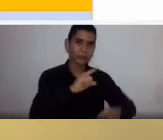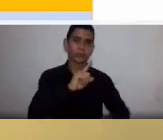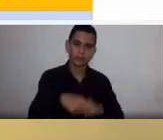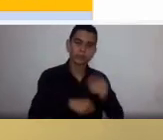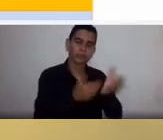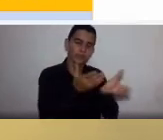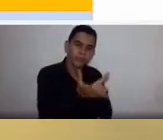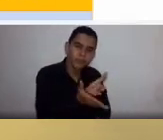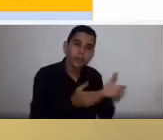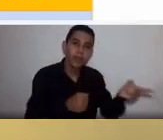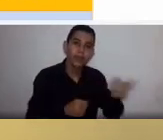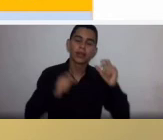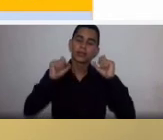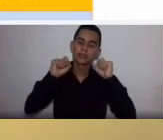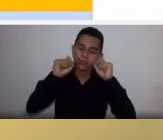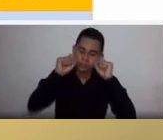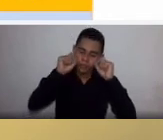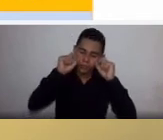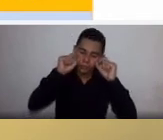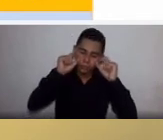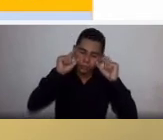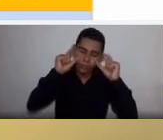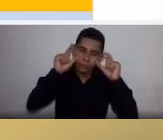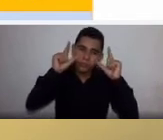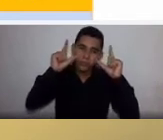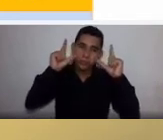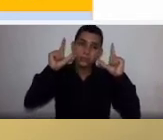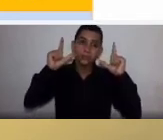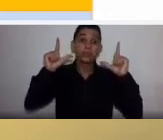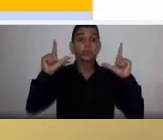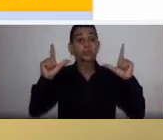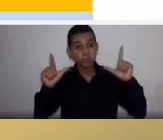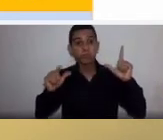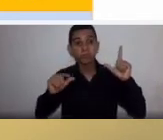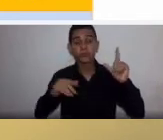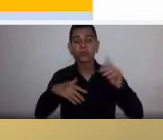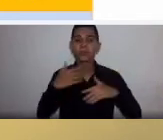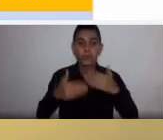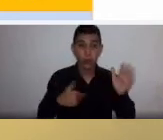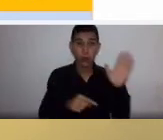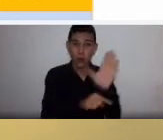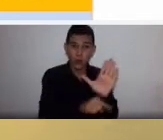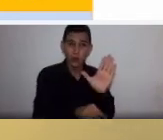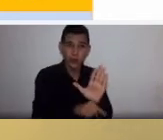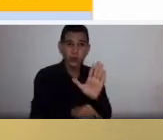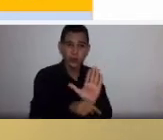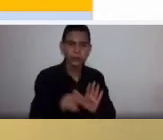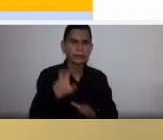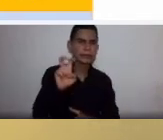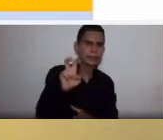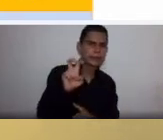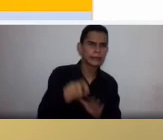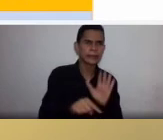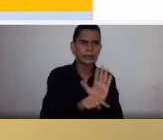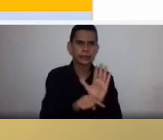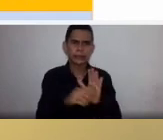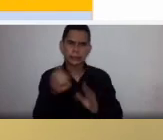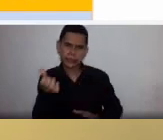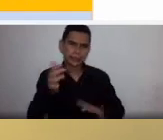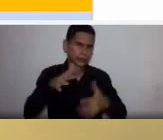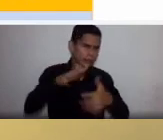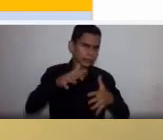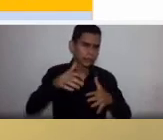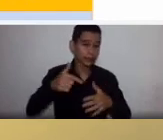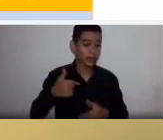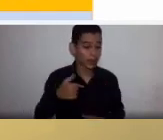recuperando. Praticamente, no quinto, sexto pós-operatório, eu retirei o tubo traqueal, retirei da